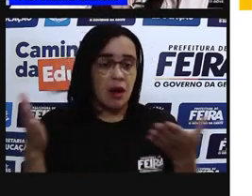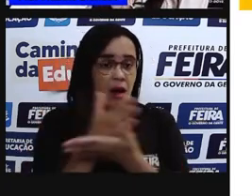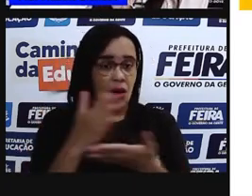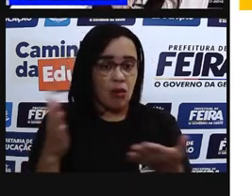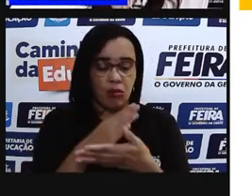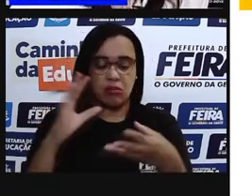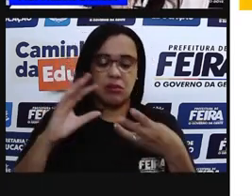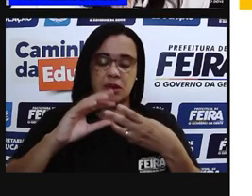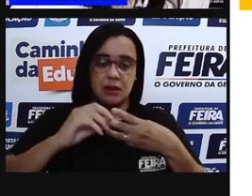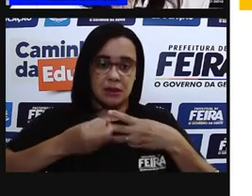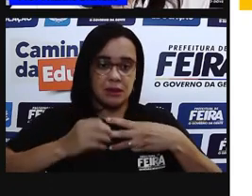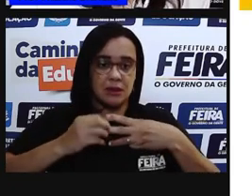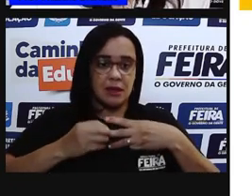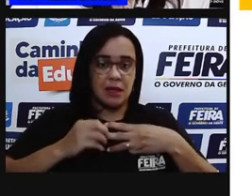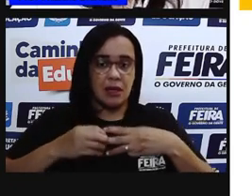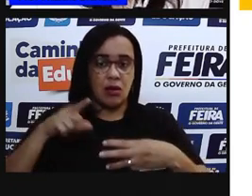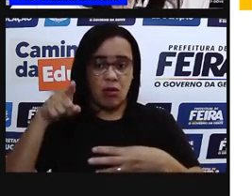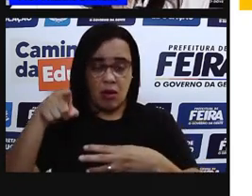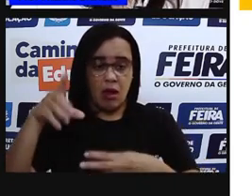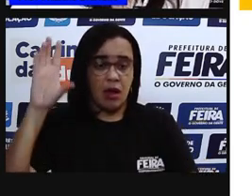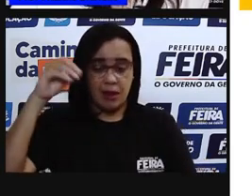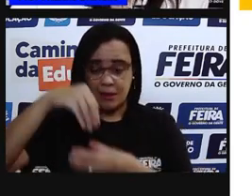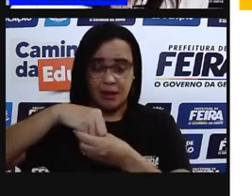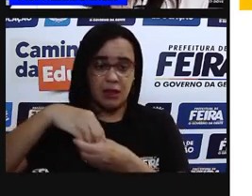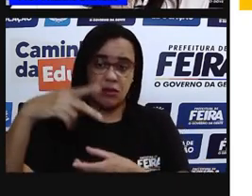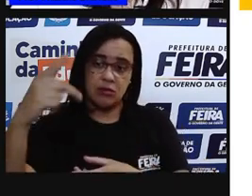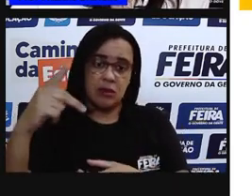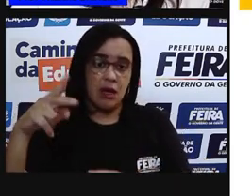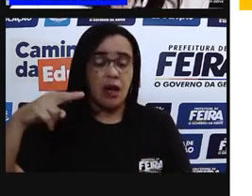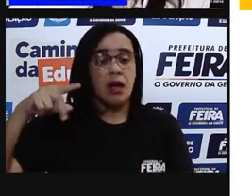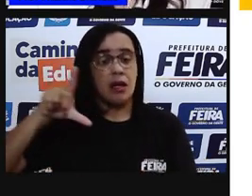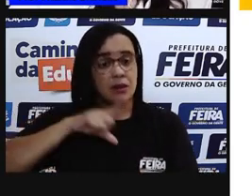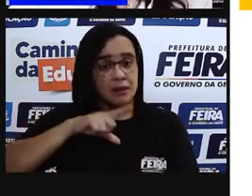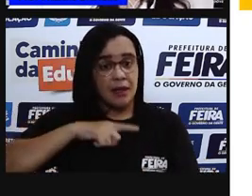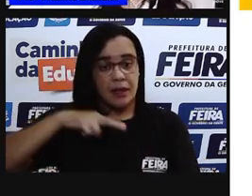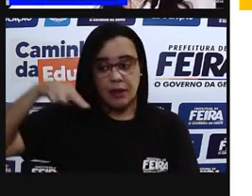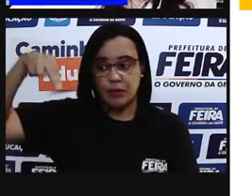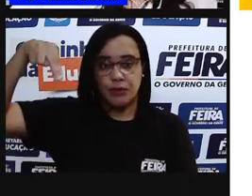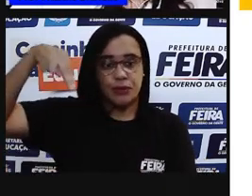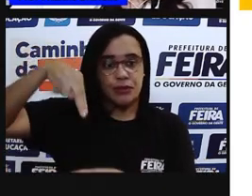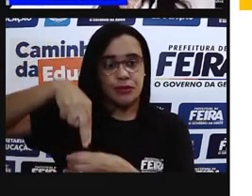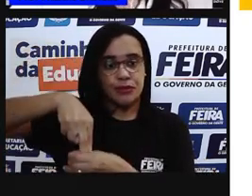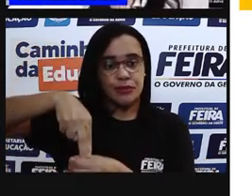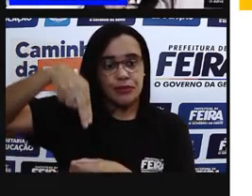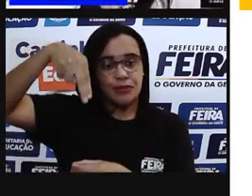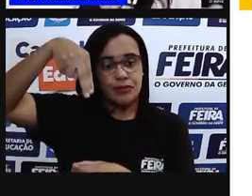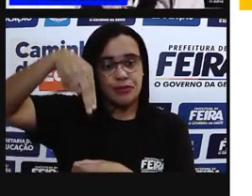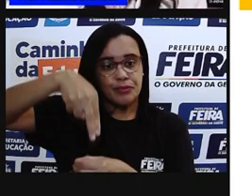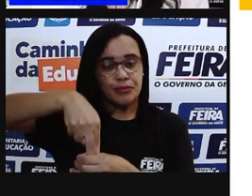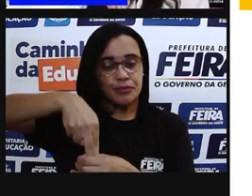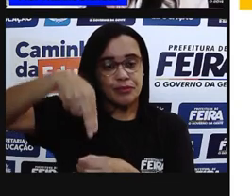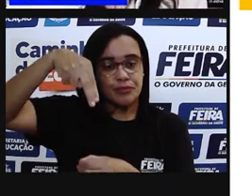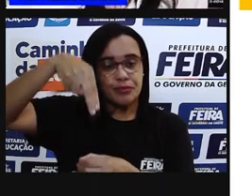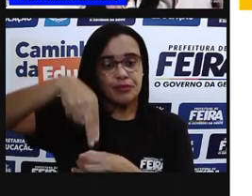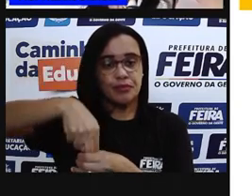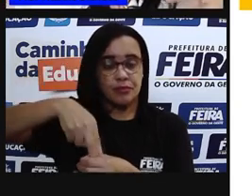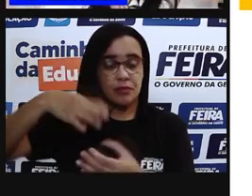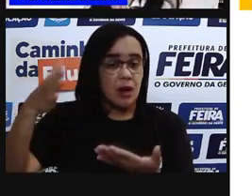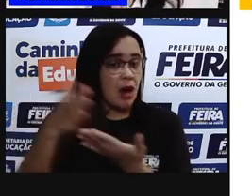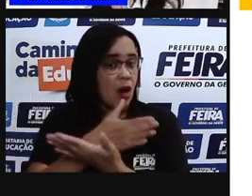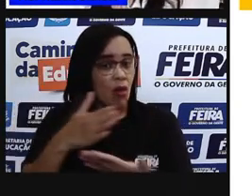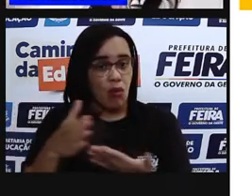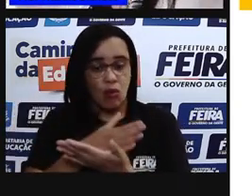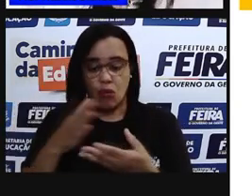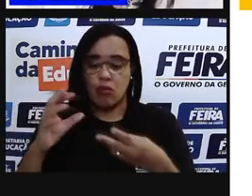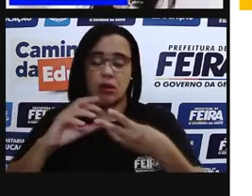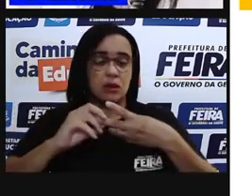que elas vão ter um núcleo, elas vão ter um centro, certo? E vão ter células que não vão ter núcleo, que o material